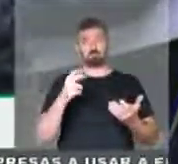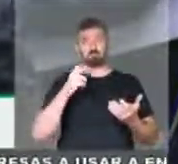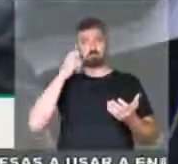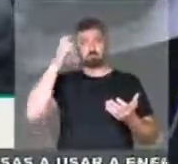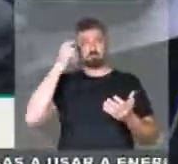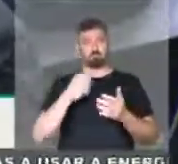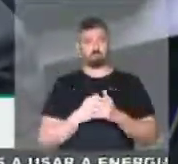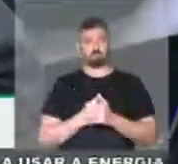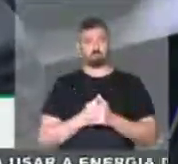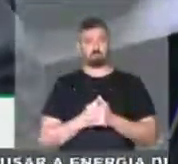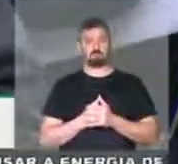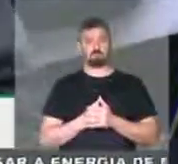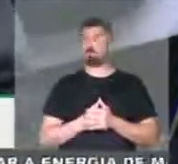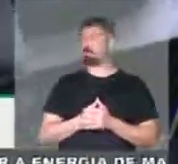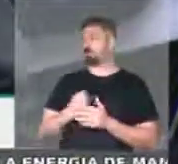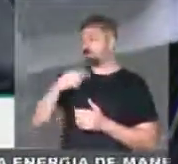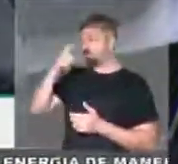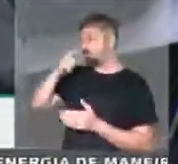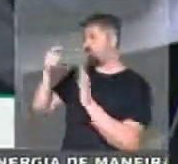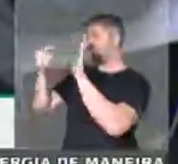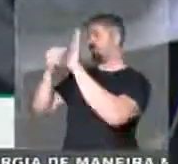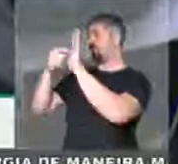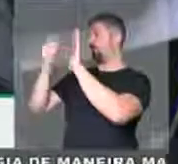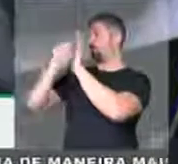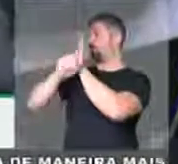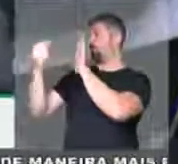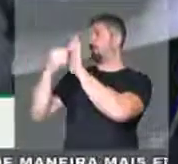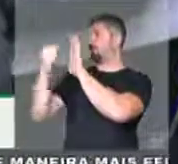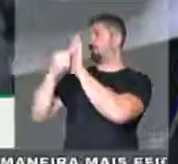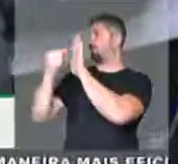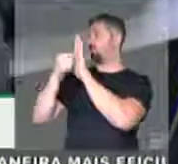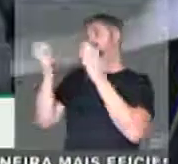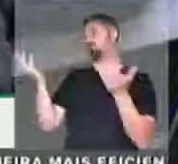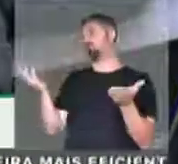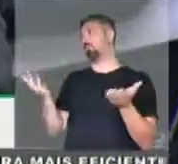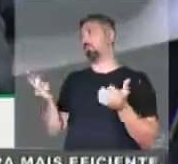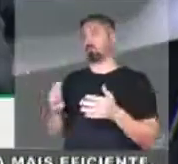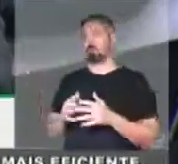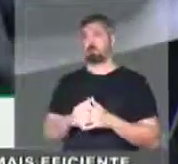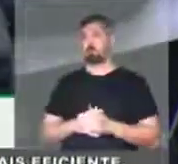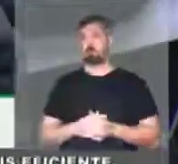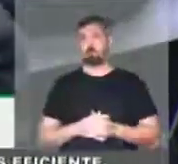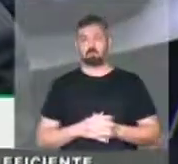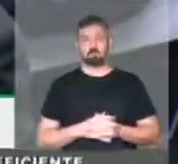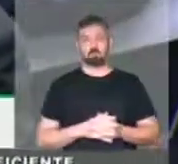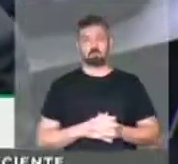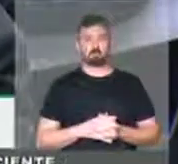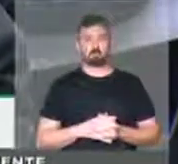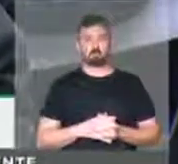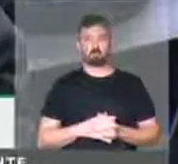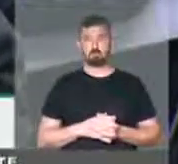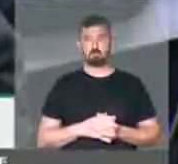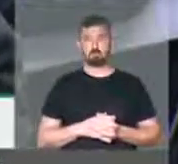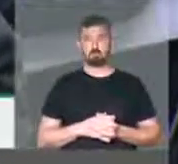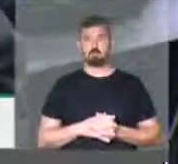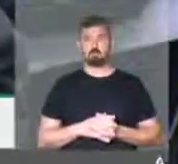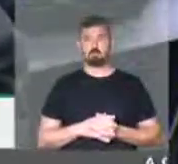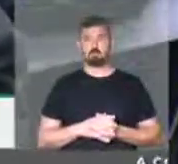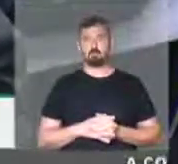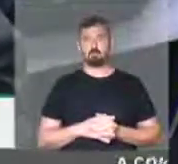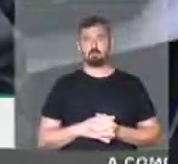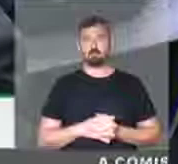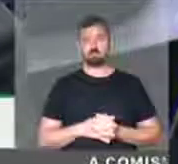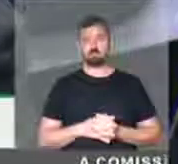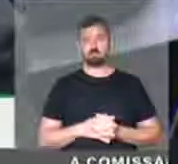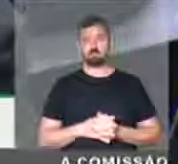Mentiroso. Está aqui escrito, está aqui escrito, está aqui escrito, para